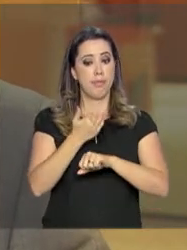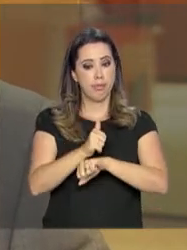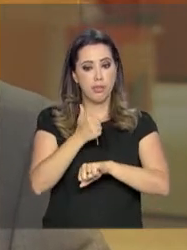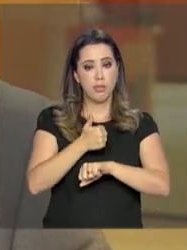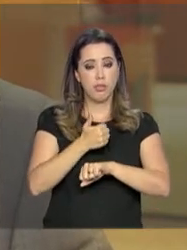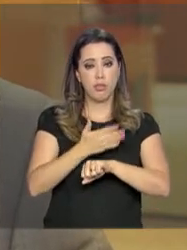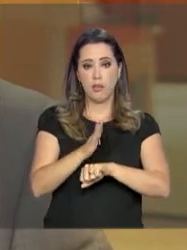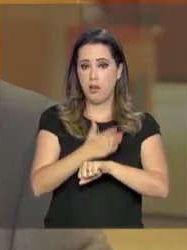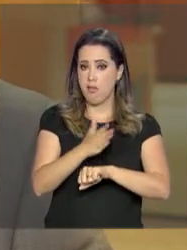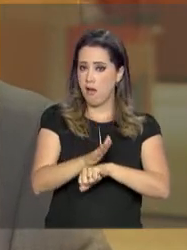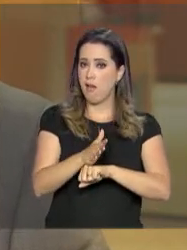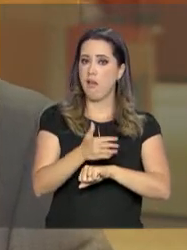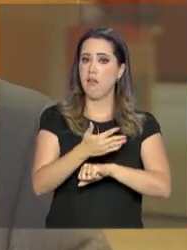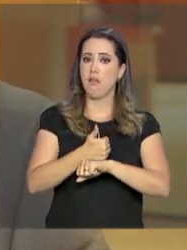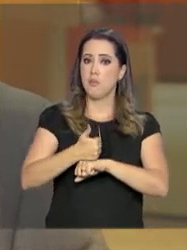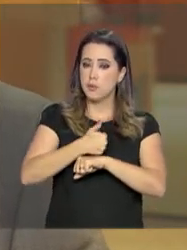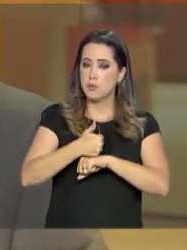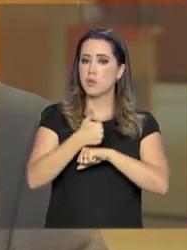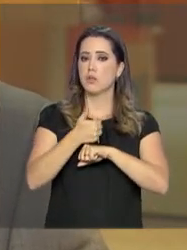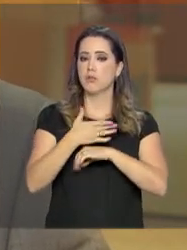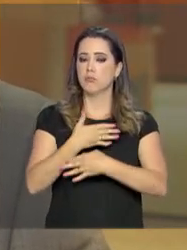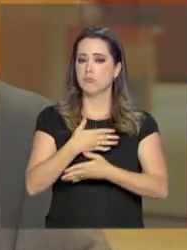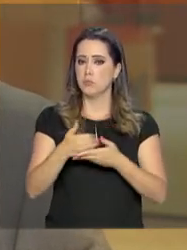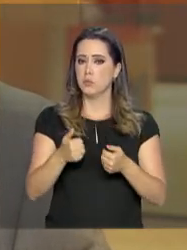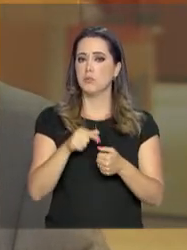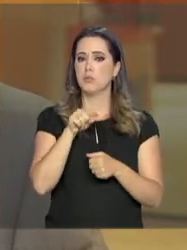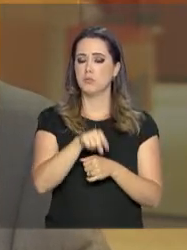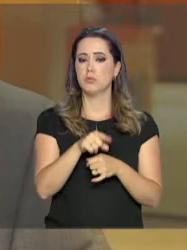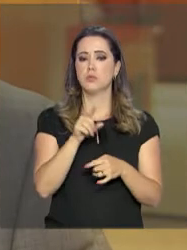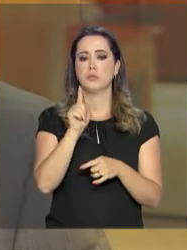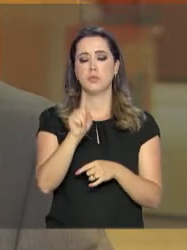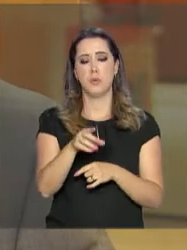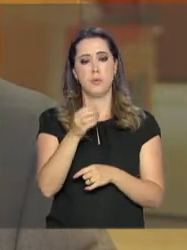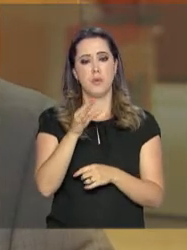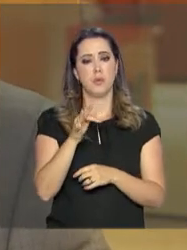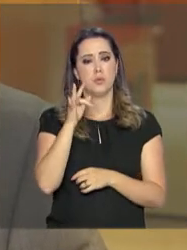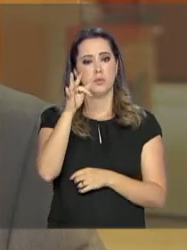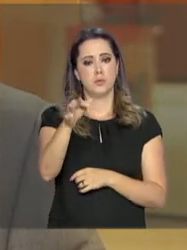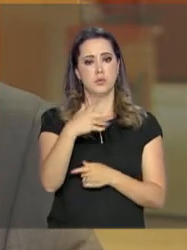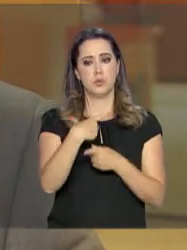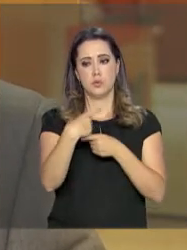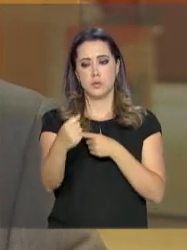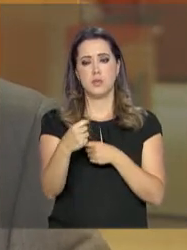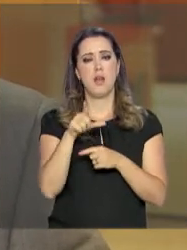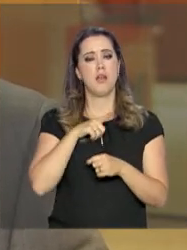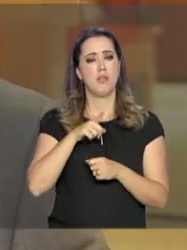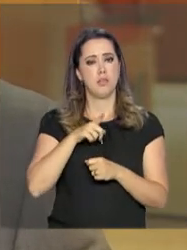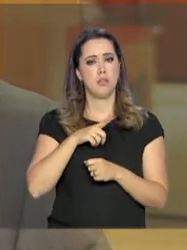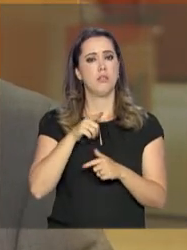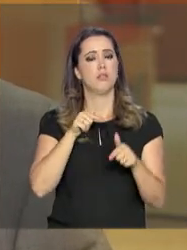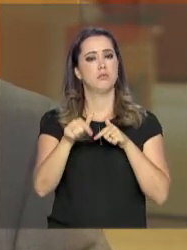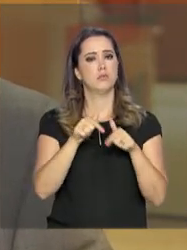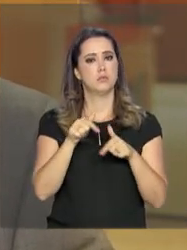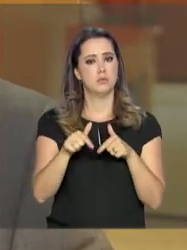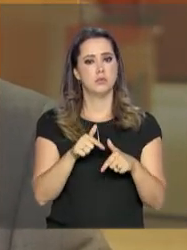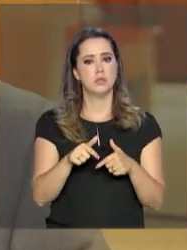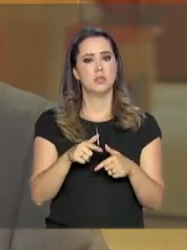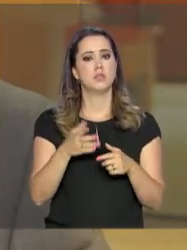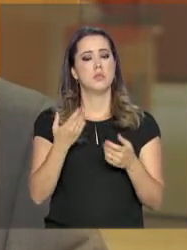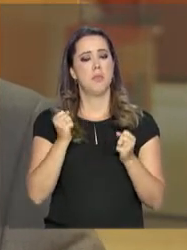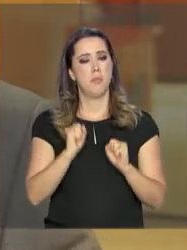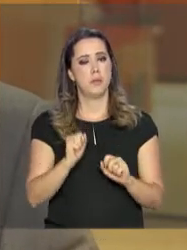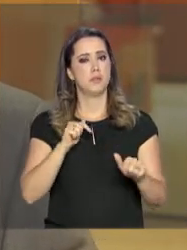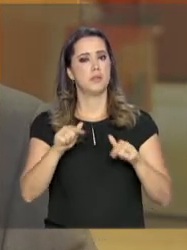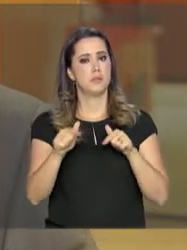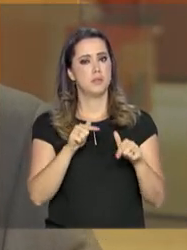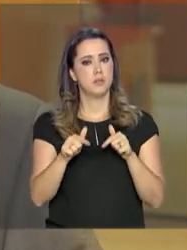objetivo aqui é mais do que um trabalho, um trabalho qualitativo para que, quando ela sair, ela tenha um ofício para se sustentar